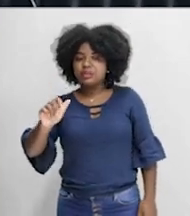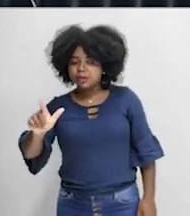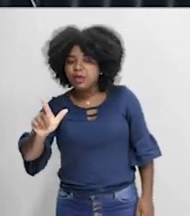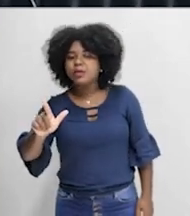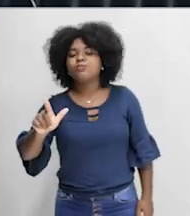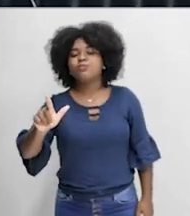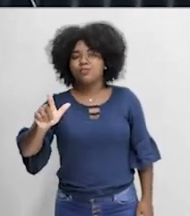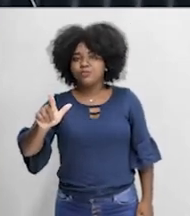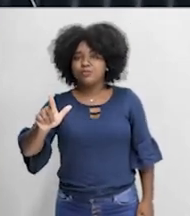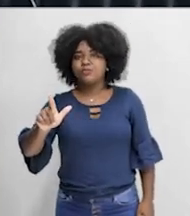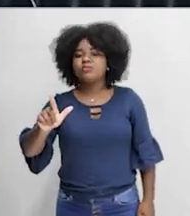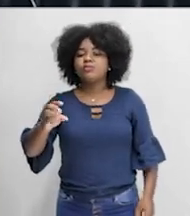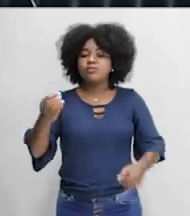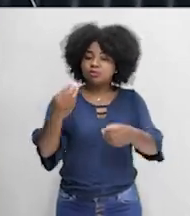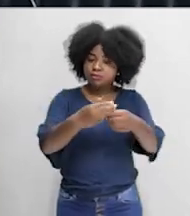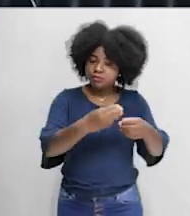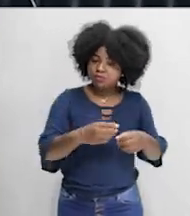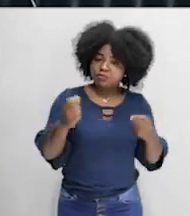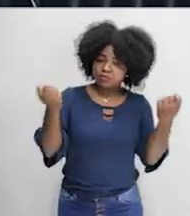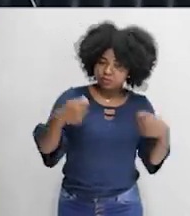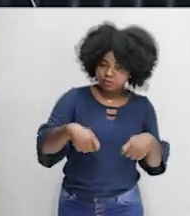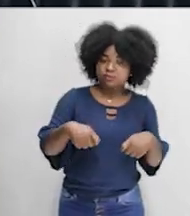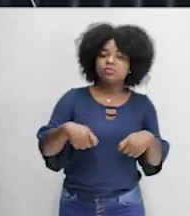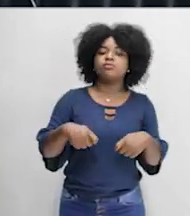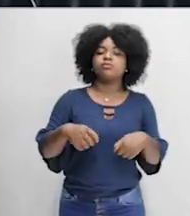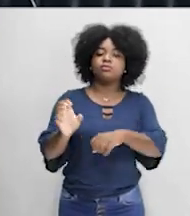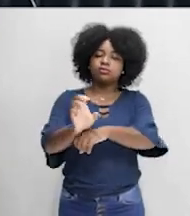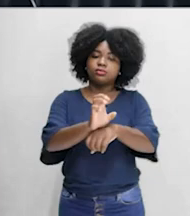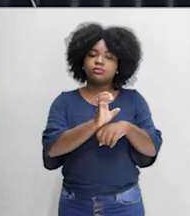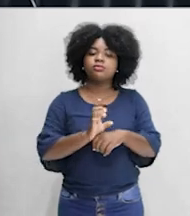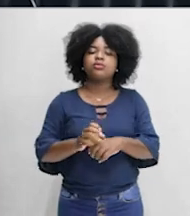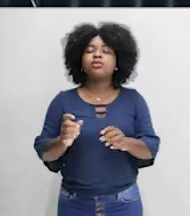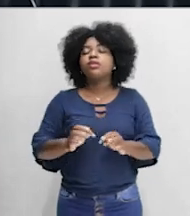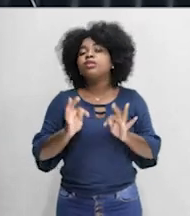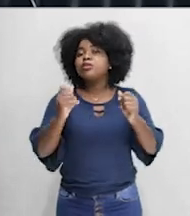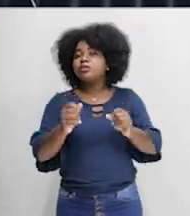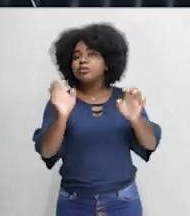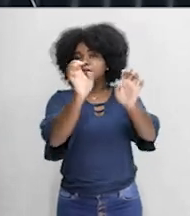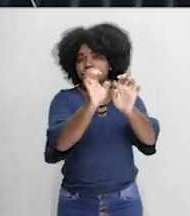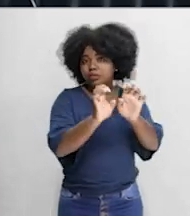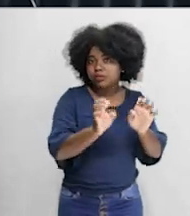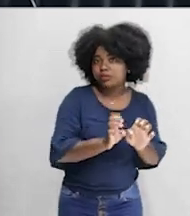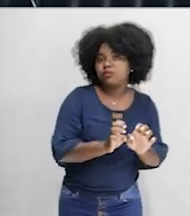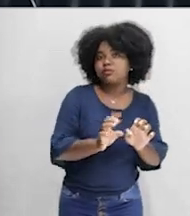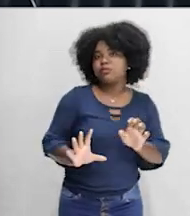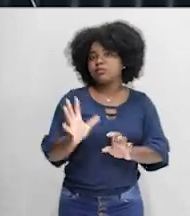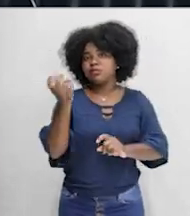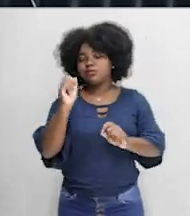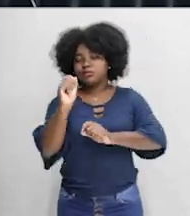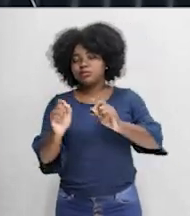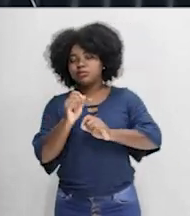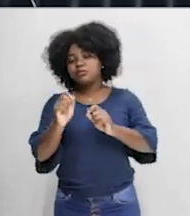ficar só olhando. O município também pode. E toda essa estrutura forma nessa cadeia de proteção do meio ambiente chamado de